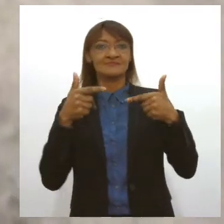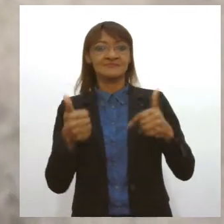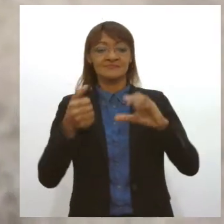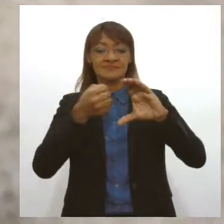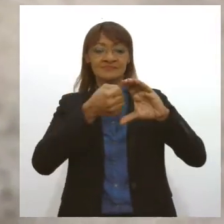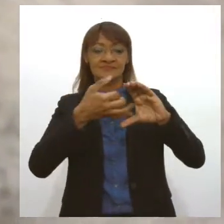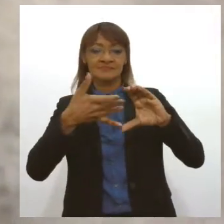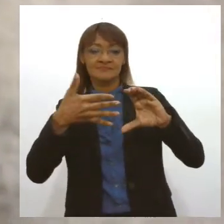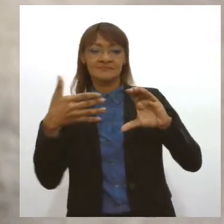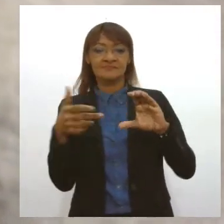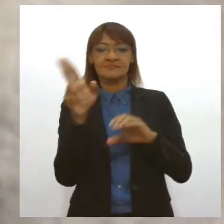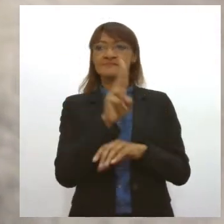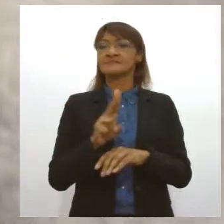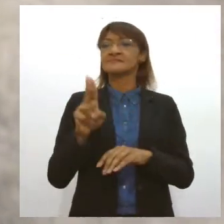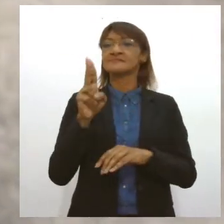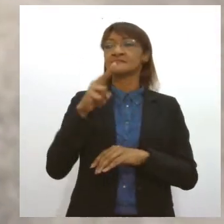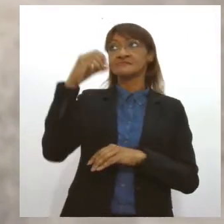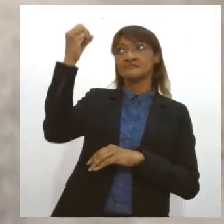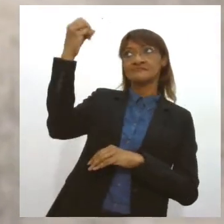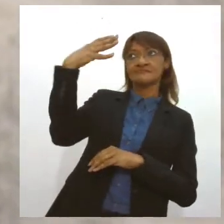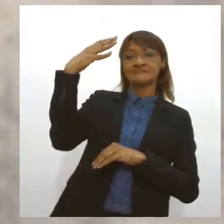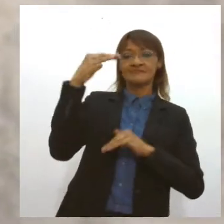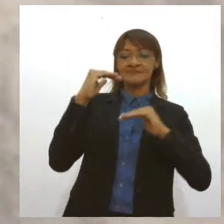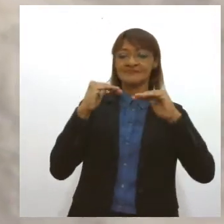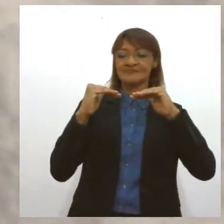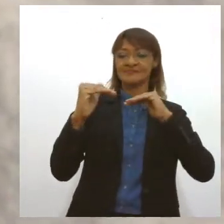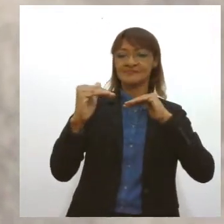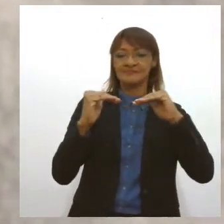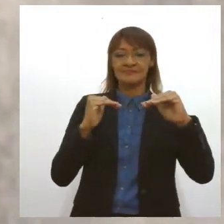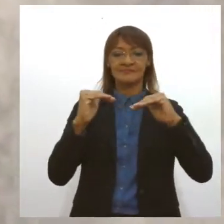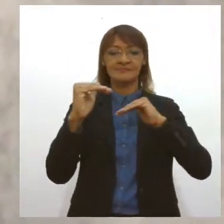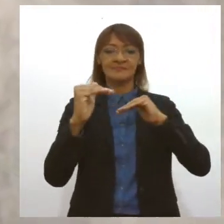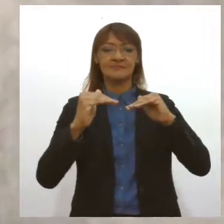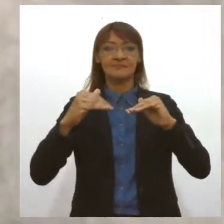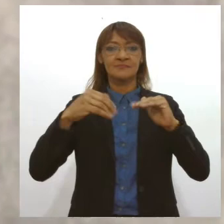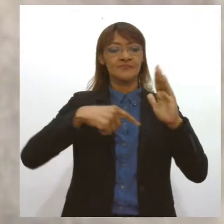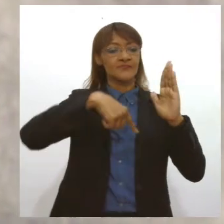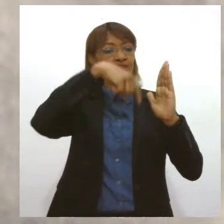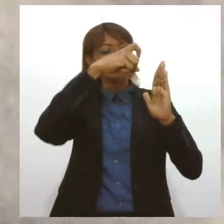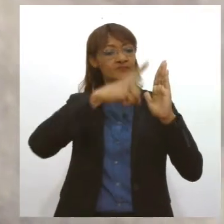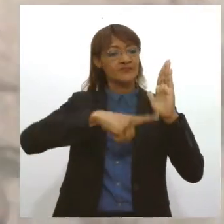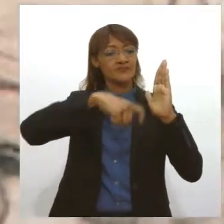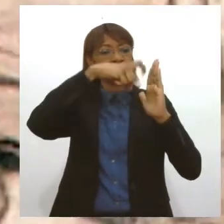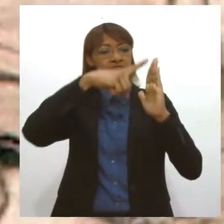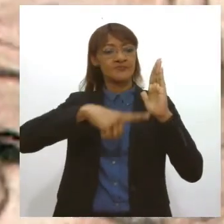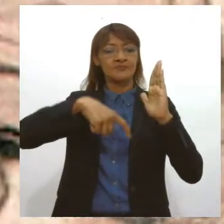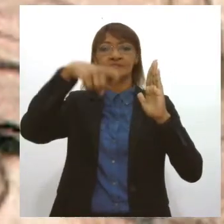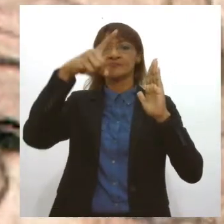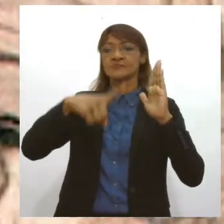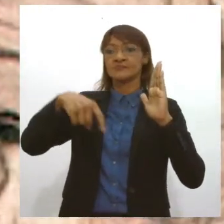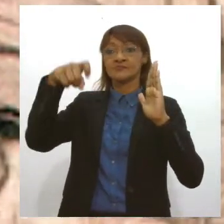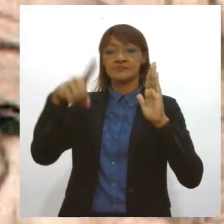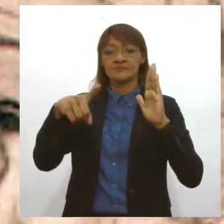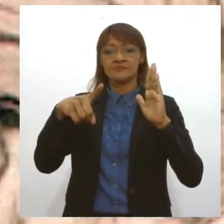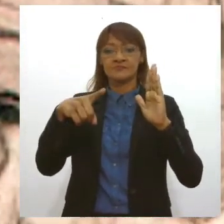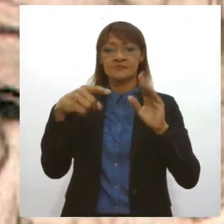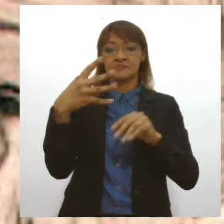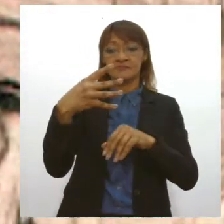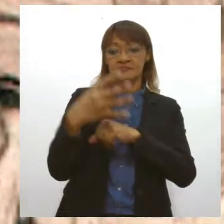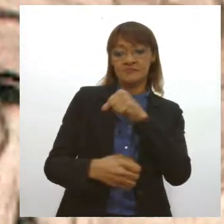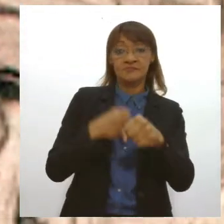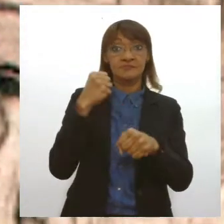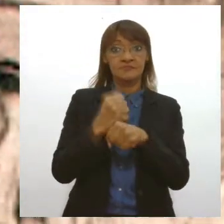utilizar a luz e o movimento utilizando o pincel com pinceladas soltas. Quatro anos mais tarde,